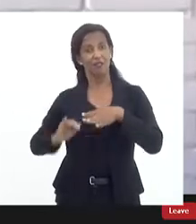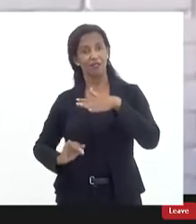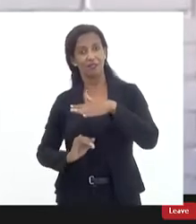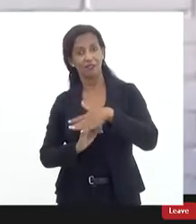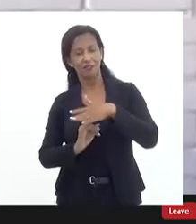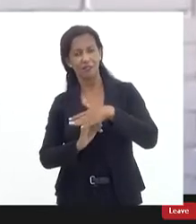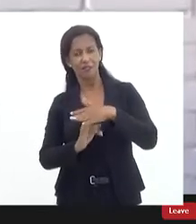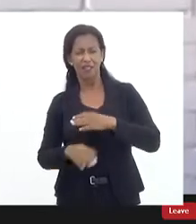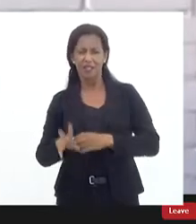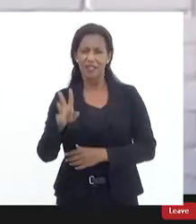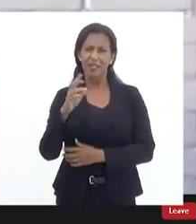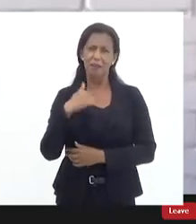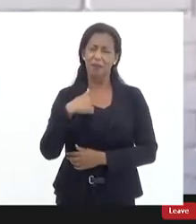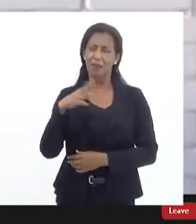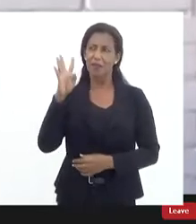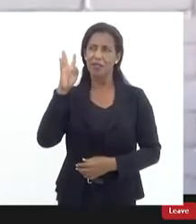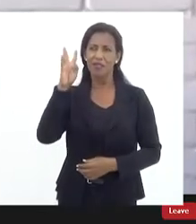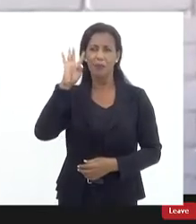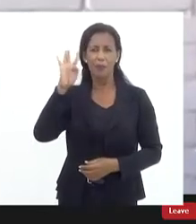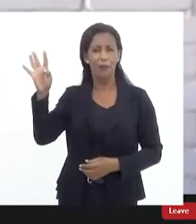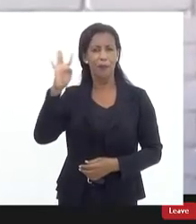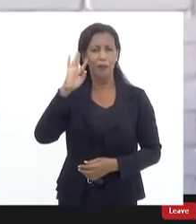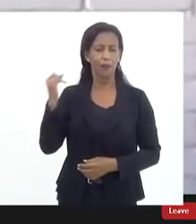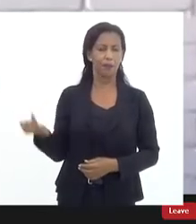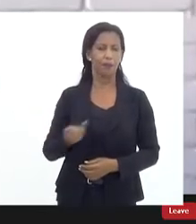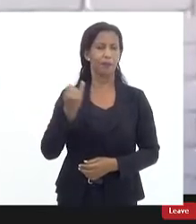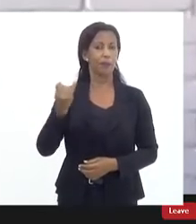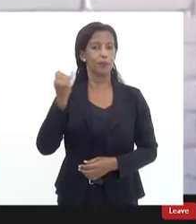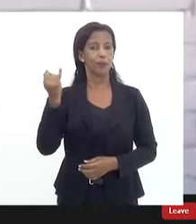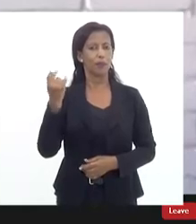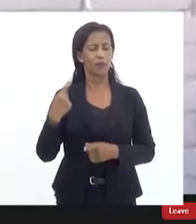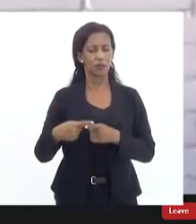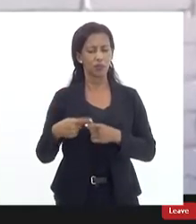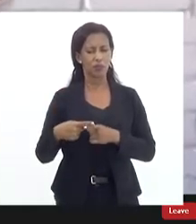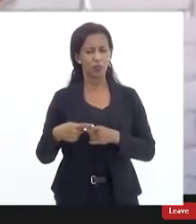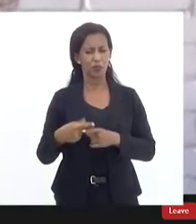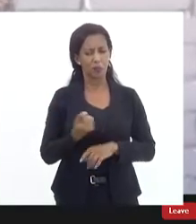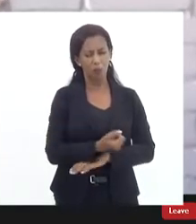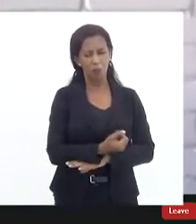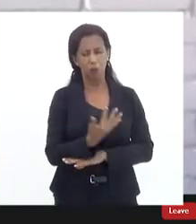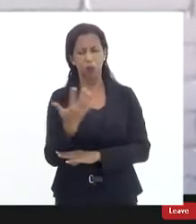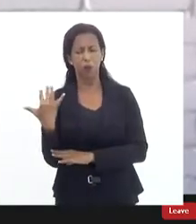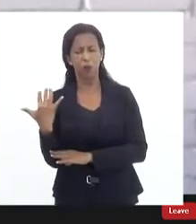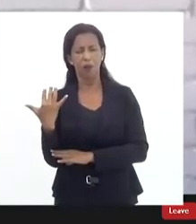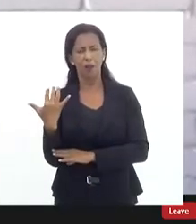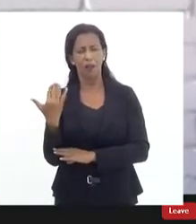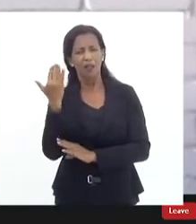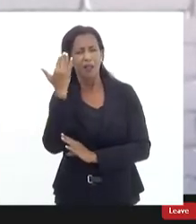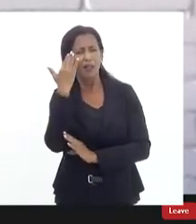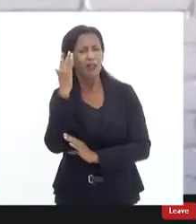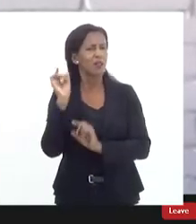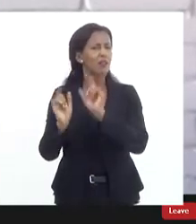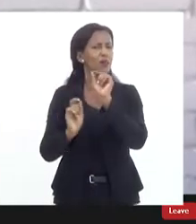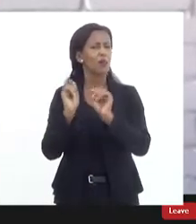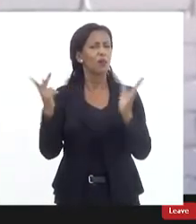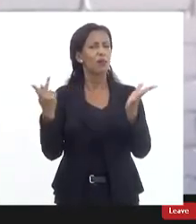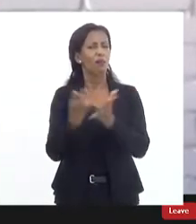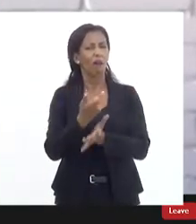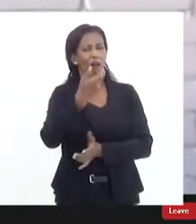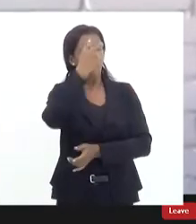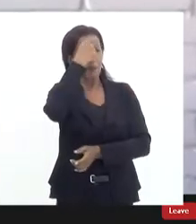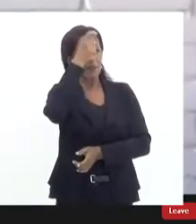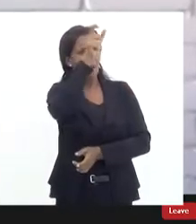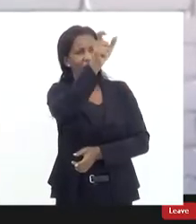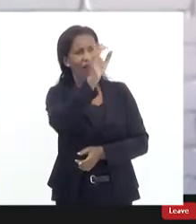sempre uma reflexão importante porque muitas vezes entender o que passa na cabeça do policial no momento que ele tem que